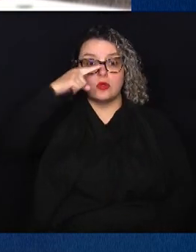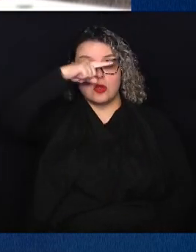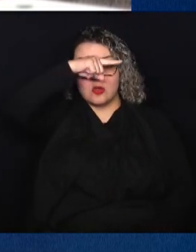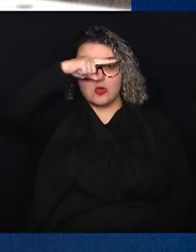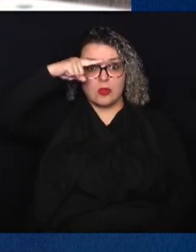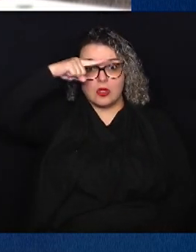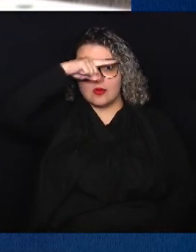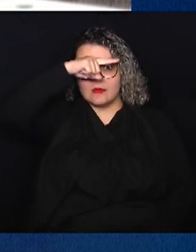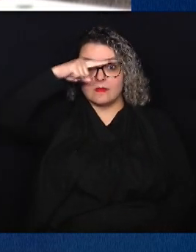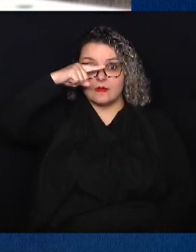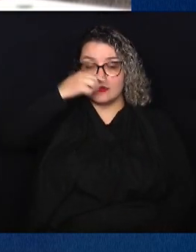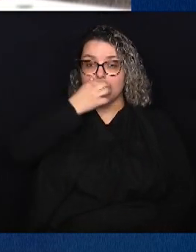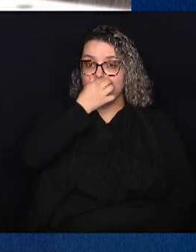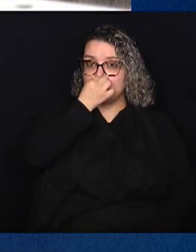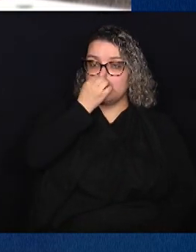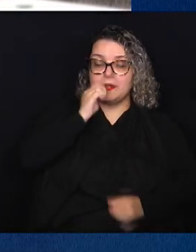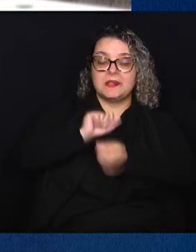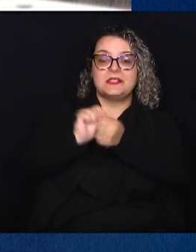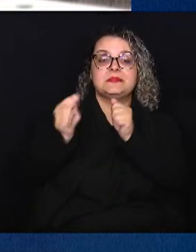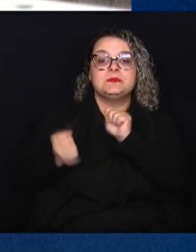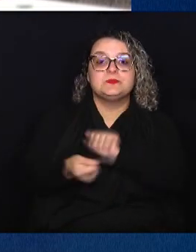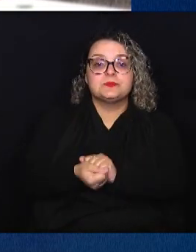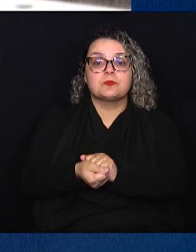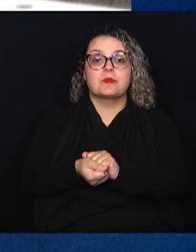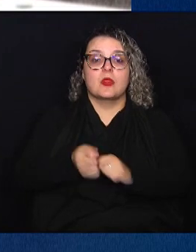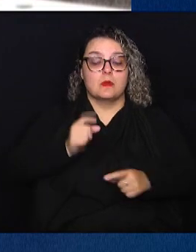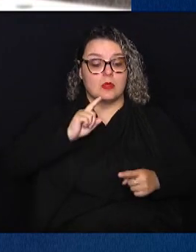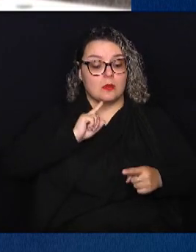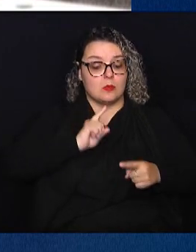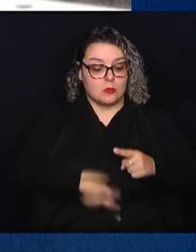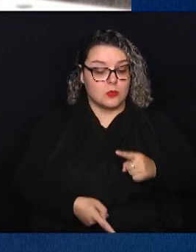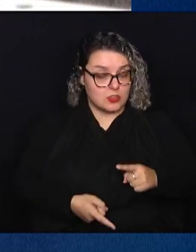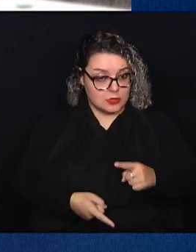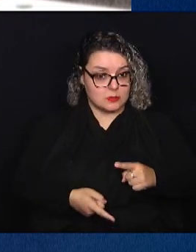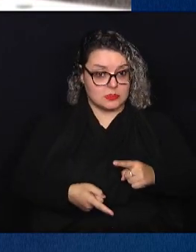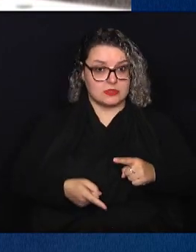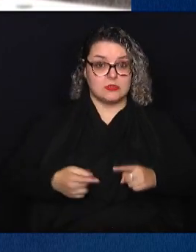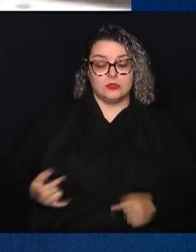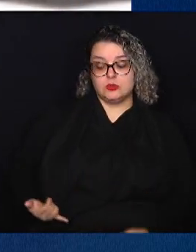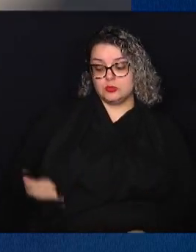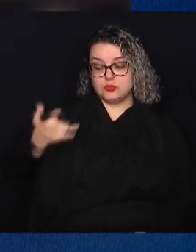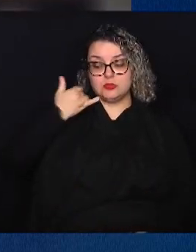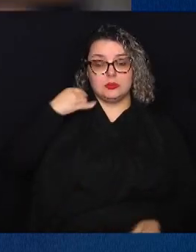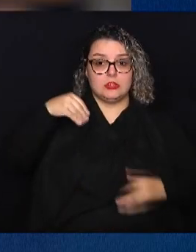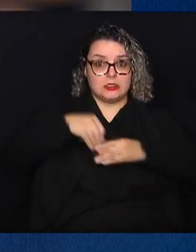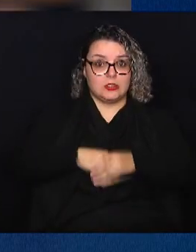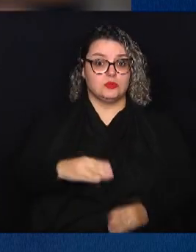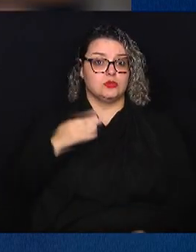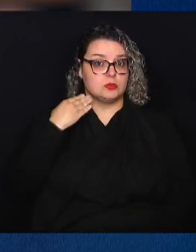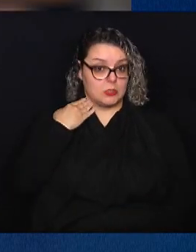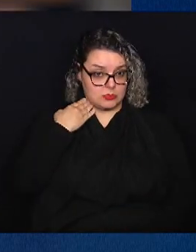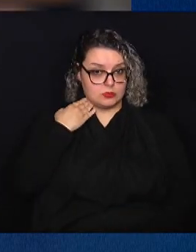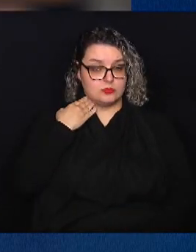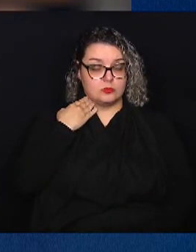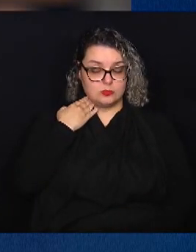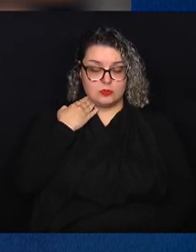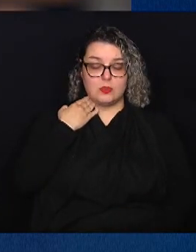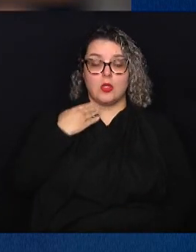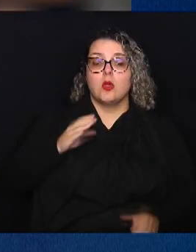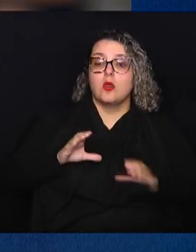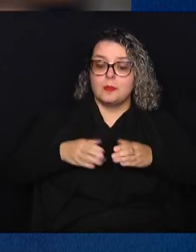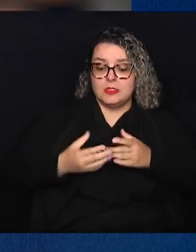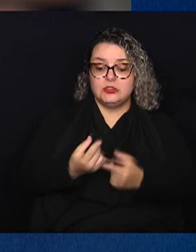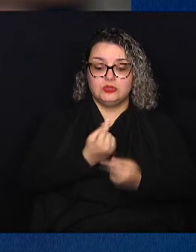Marquesi, que flexibiliza a proibição do uso de celular nos bancos. Comissão de Finanças e